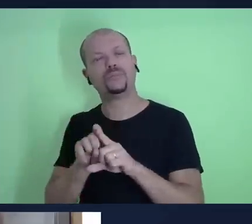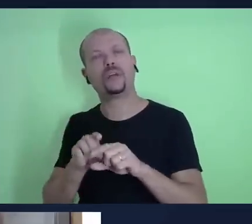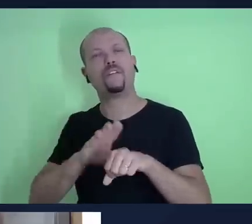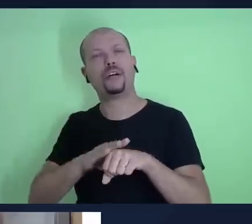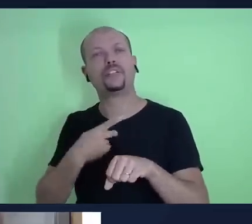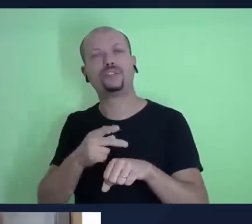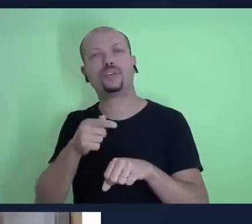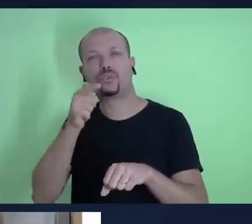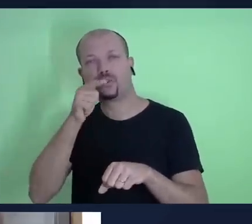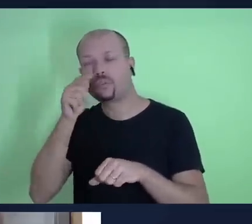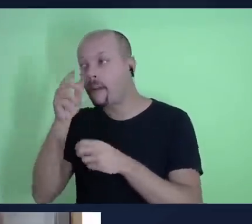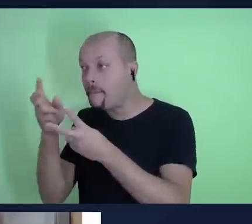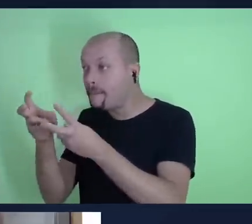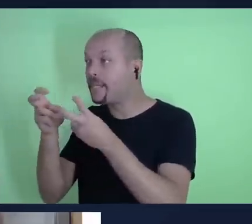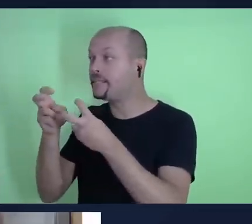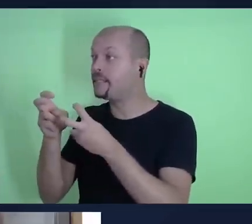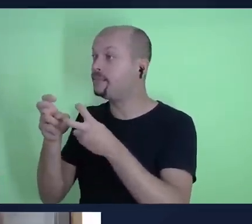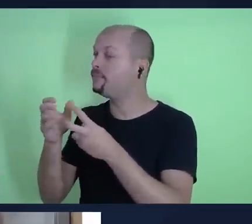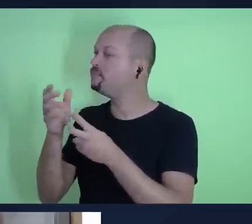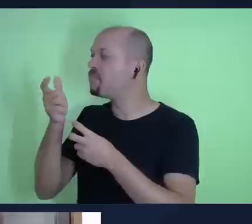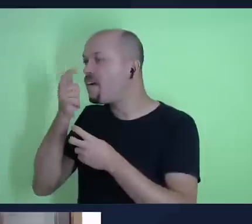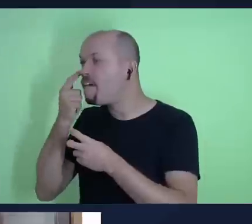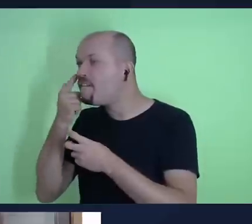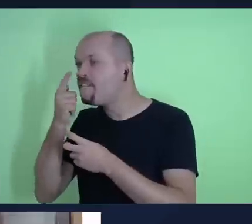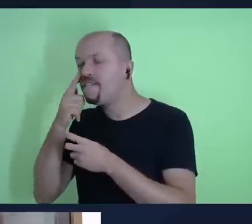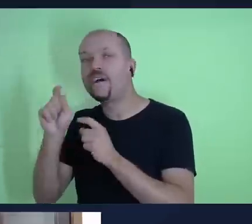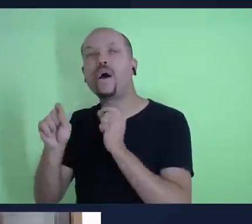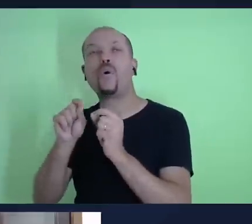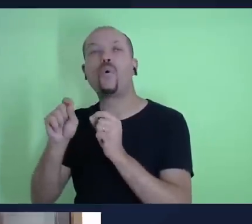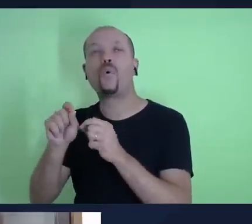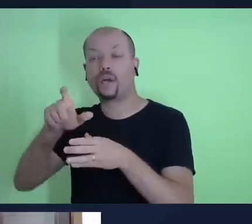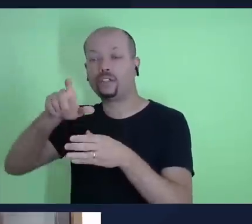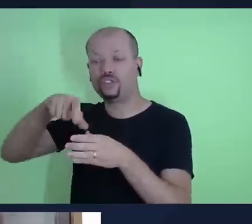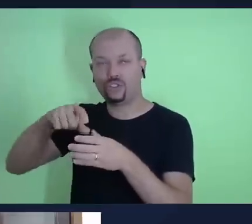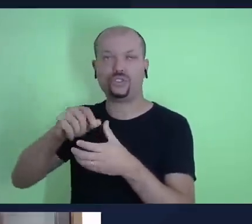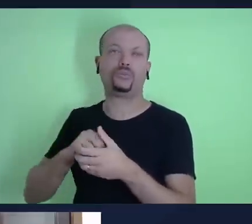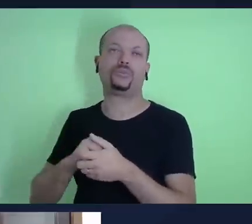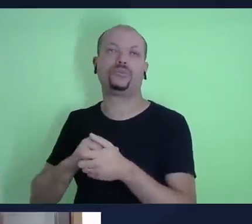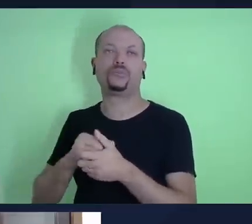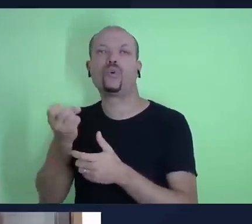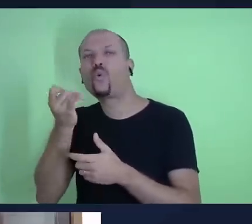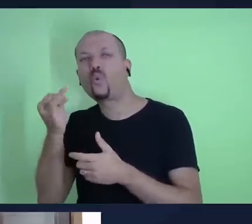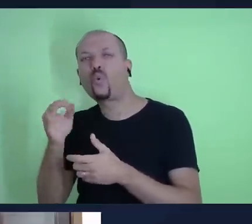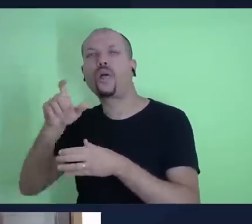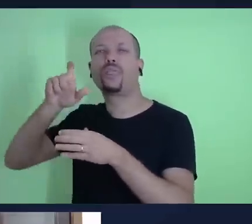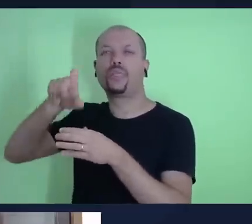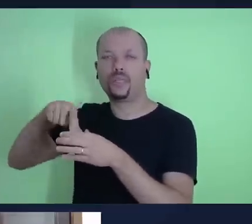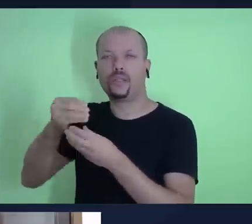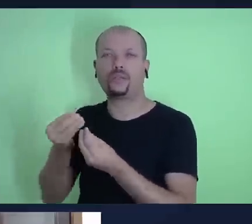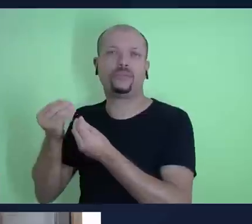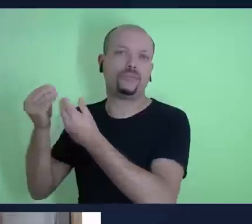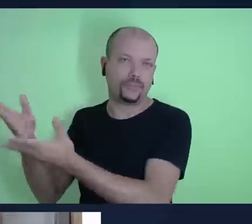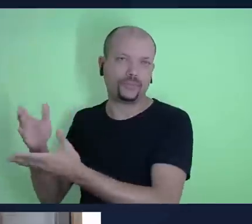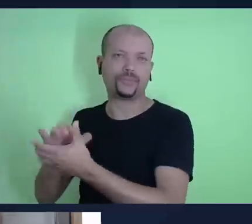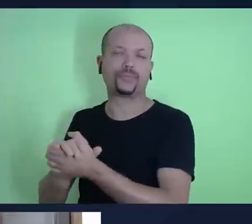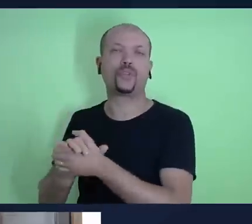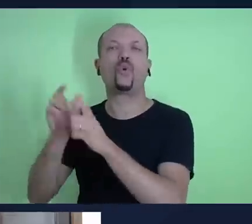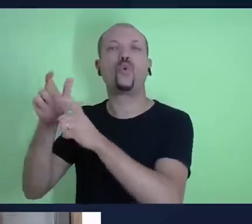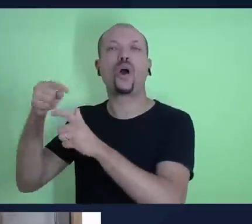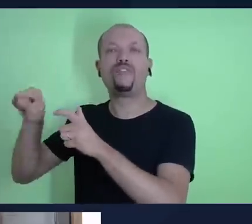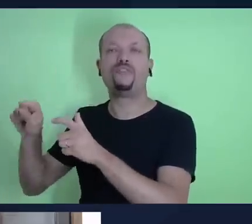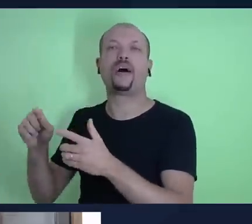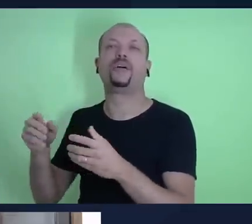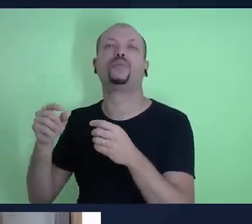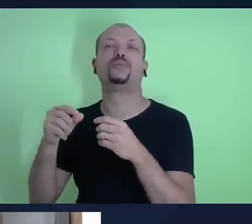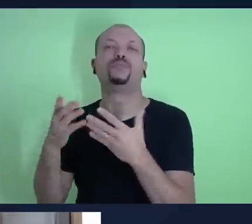identificar, acompanhar a nossa devolução dízimo, quanto a gente devolveu e para onde esse dinheiro está sendo